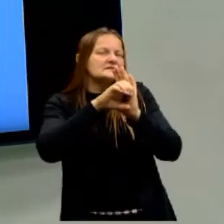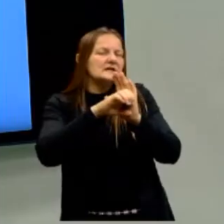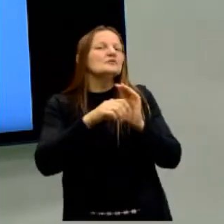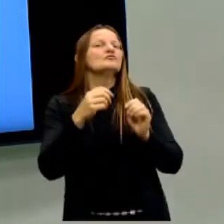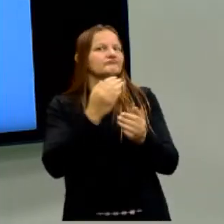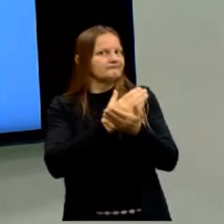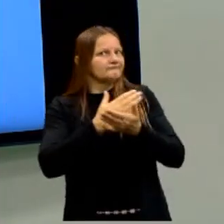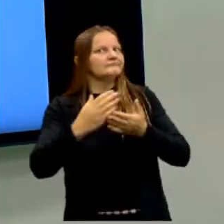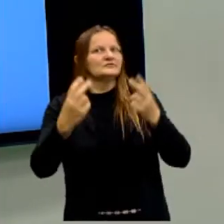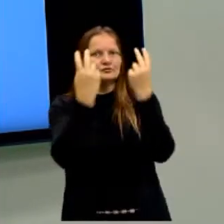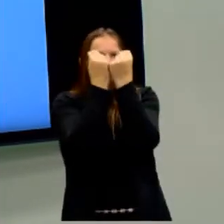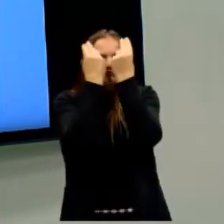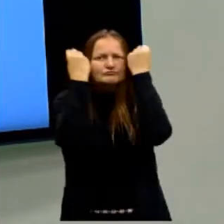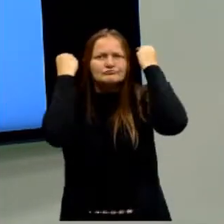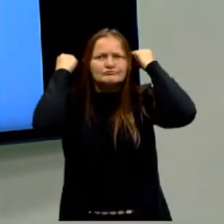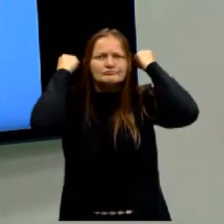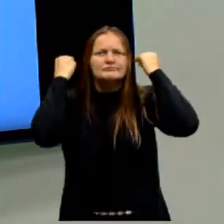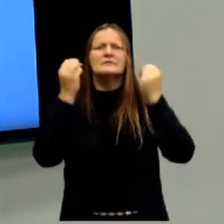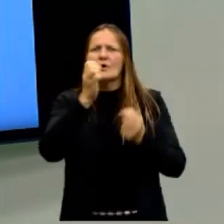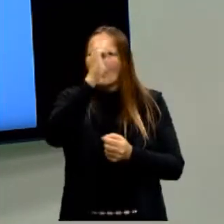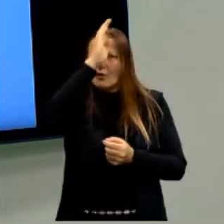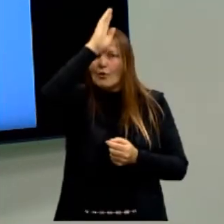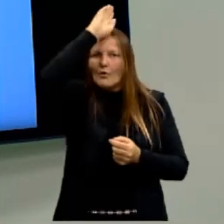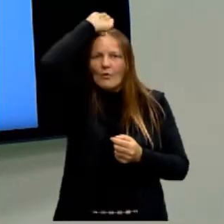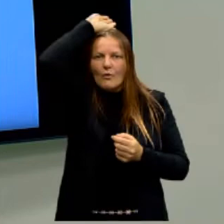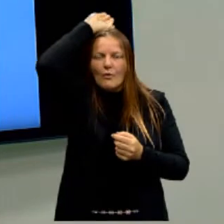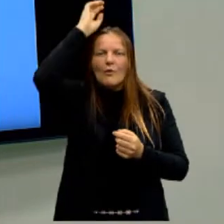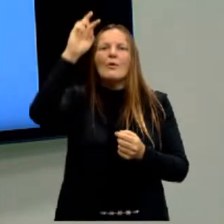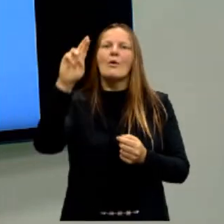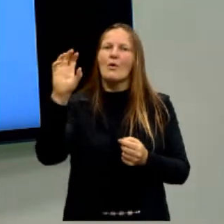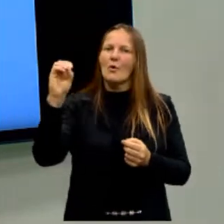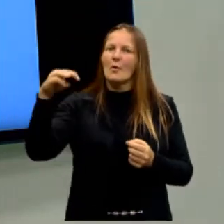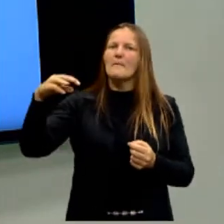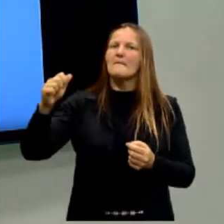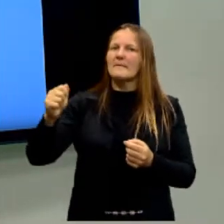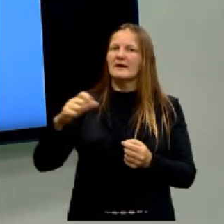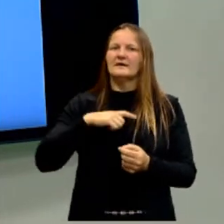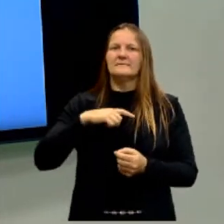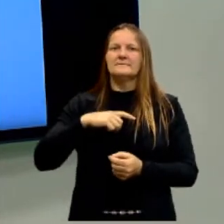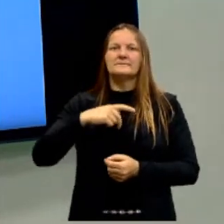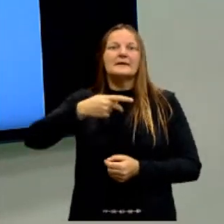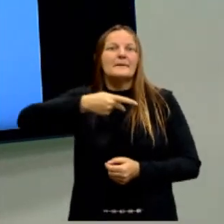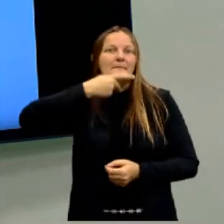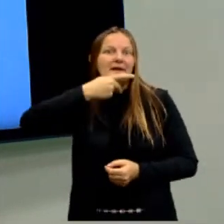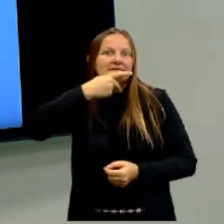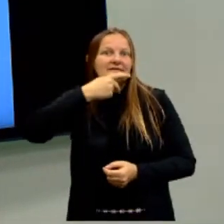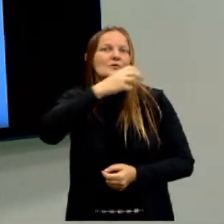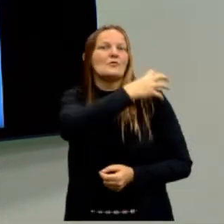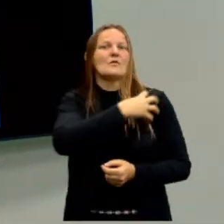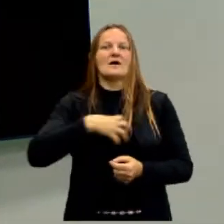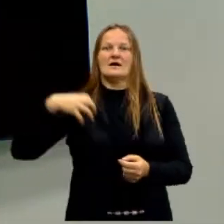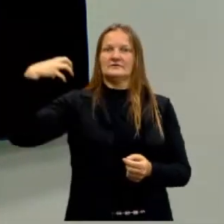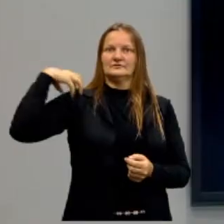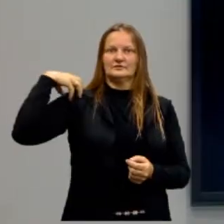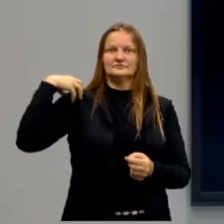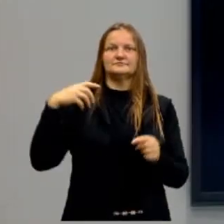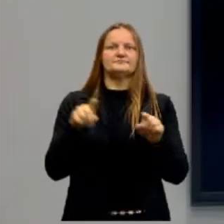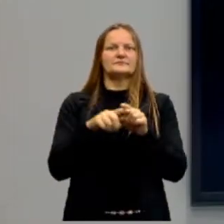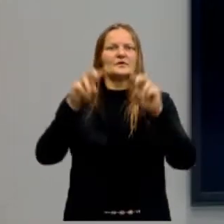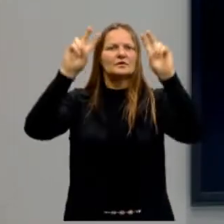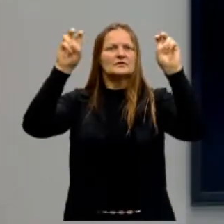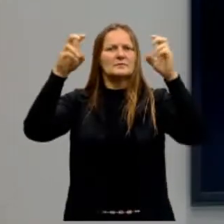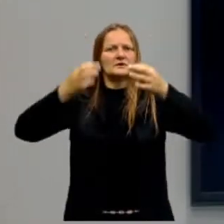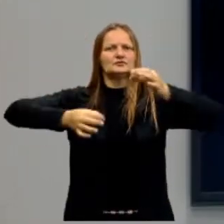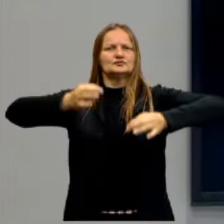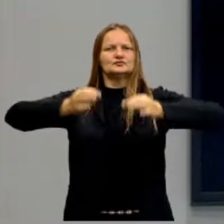gregos e com os romanos. A primeira noção de política, de organização. Platão e Aristóteles refletiram sobre temas como a